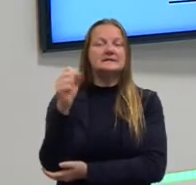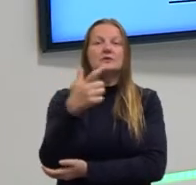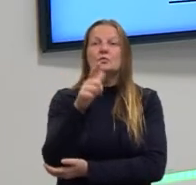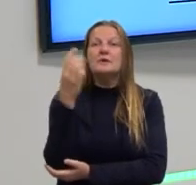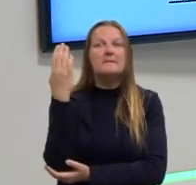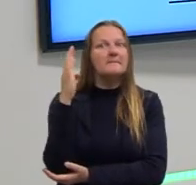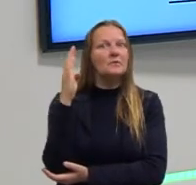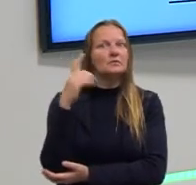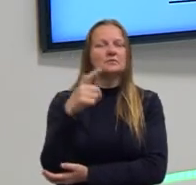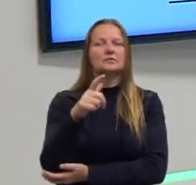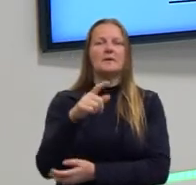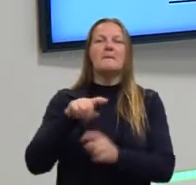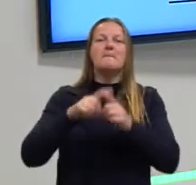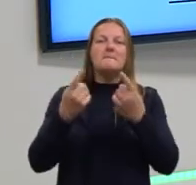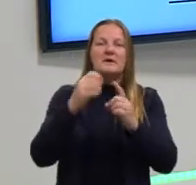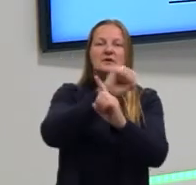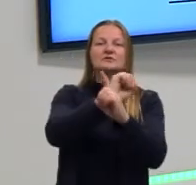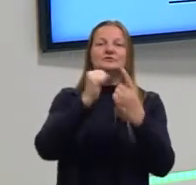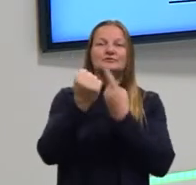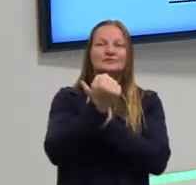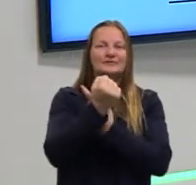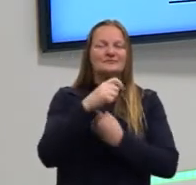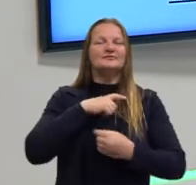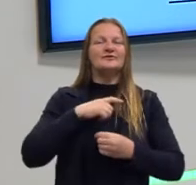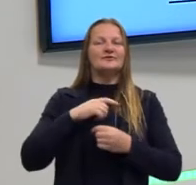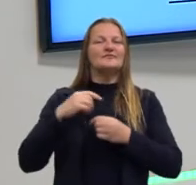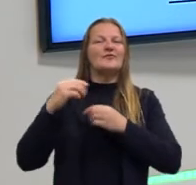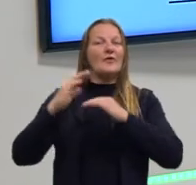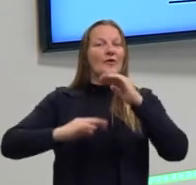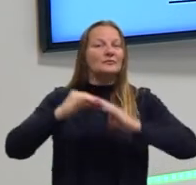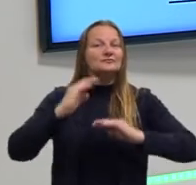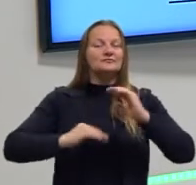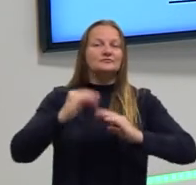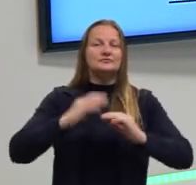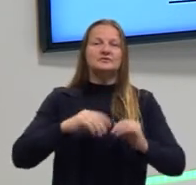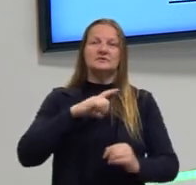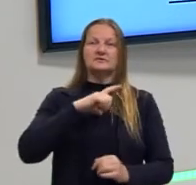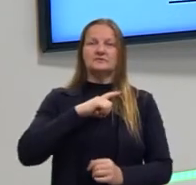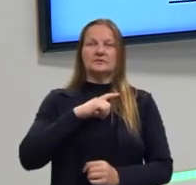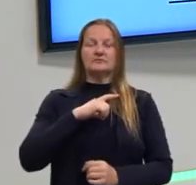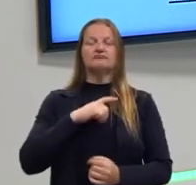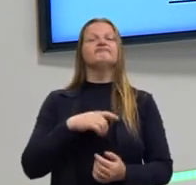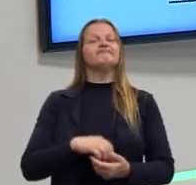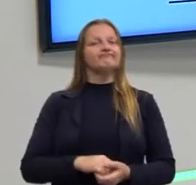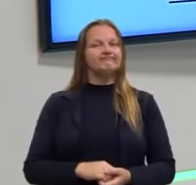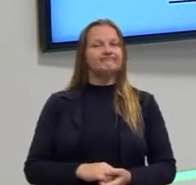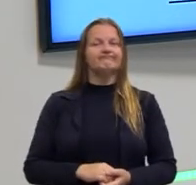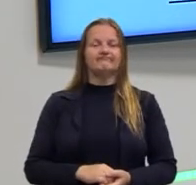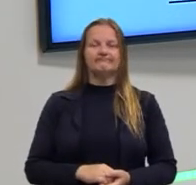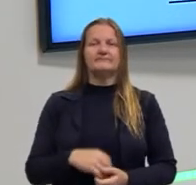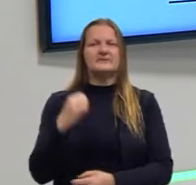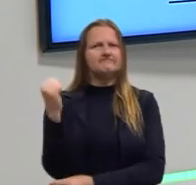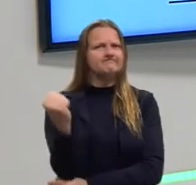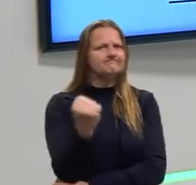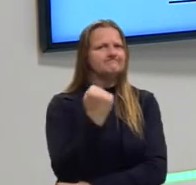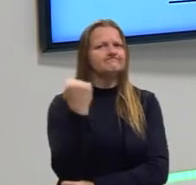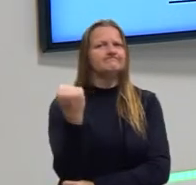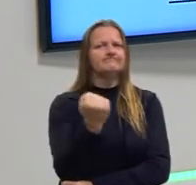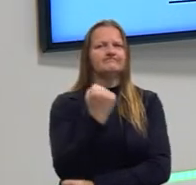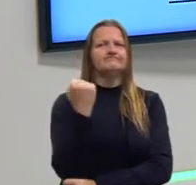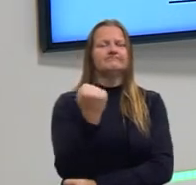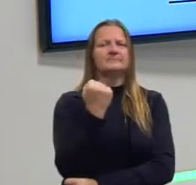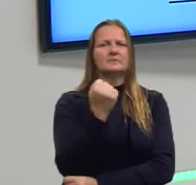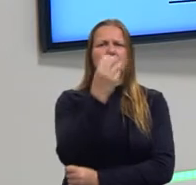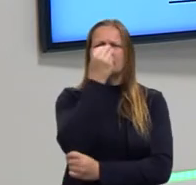biológico, mas a sociedade segue agindo como se elas existissem. E isso é o que embasa o